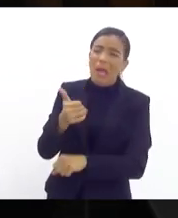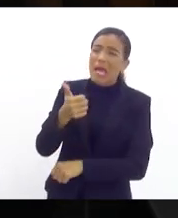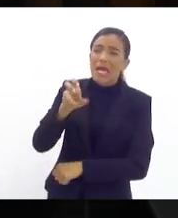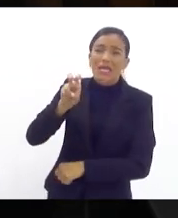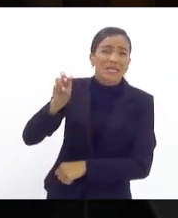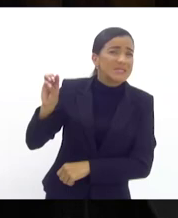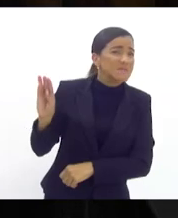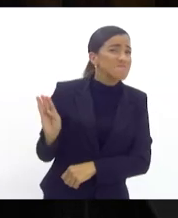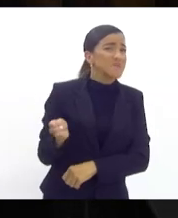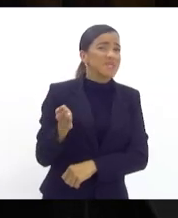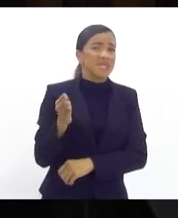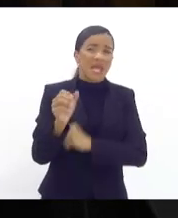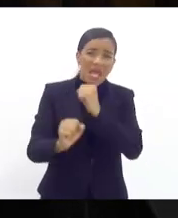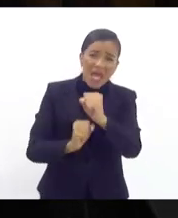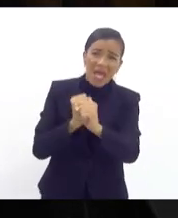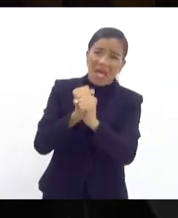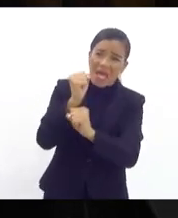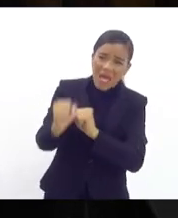bilhões de reais por ano.